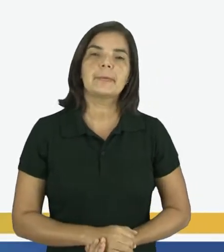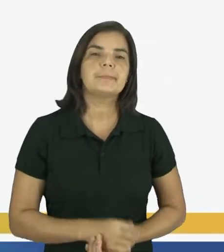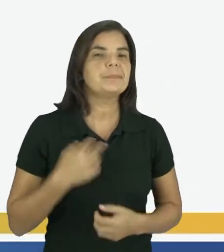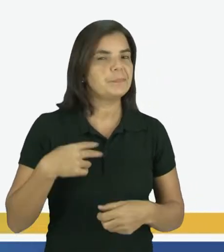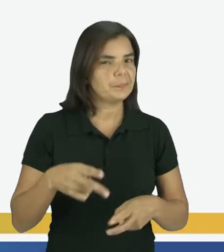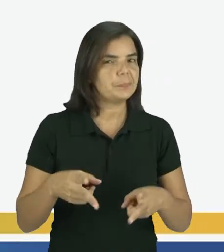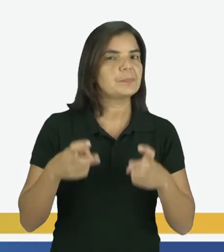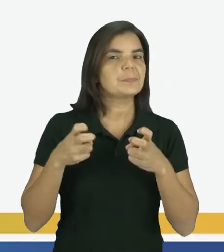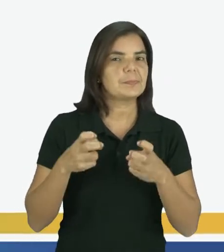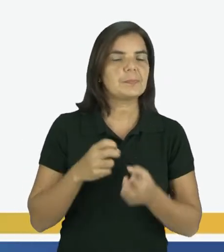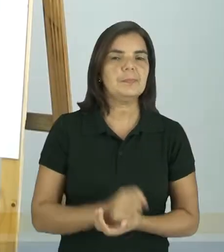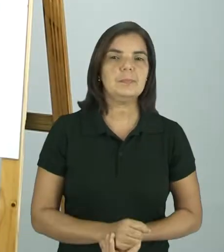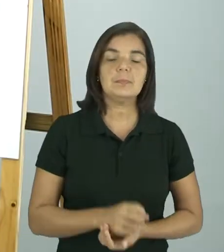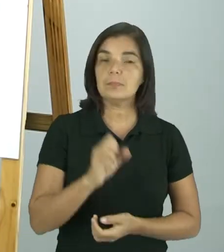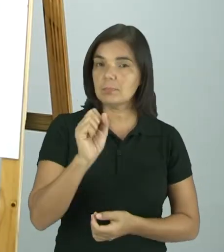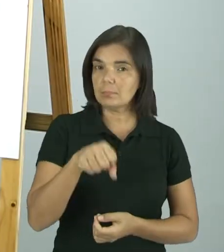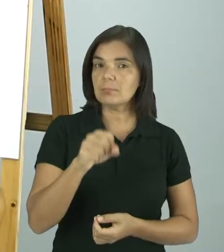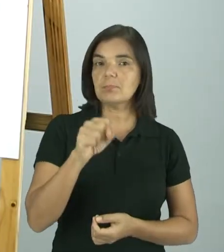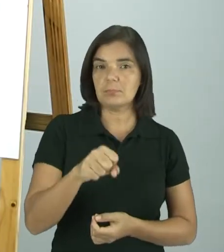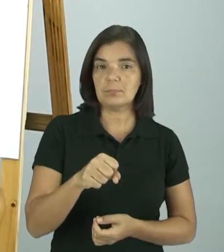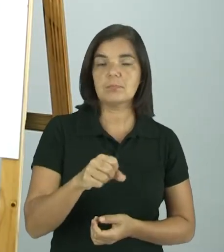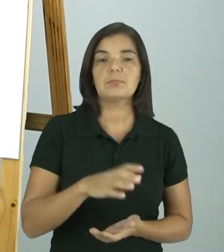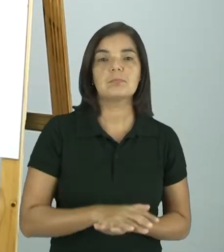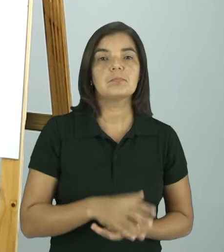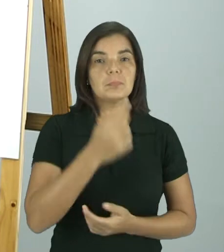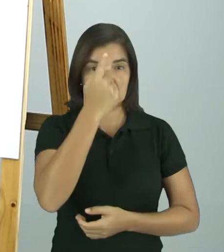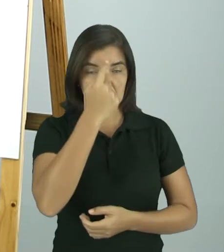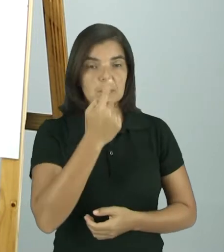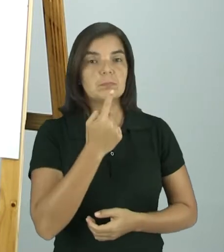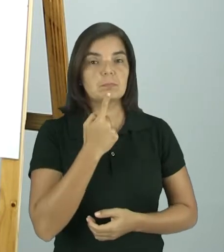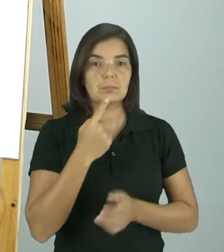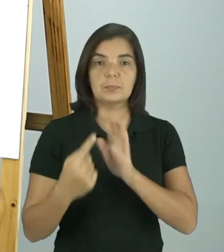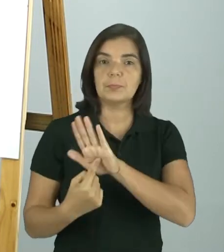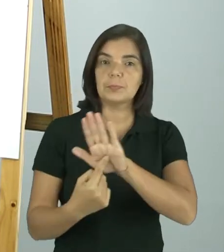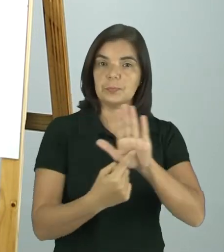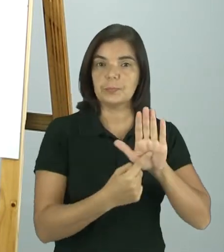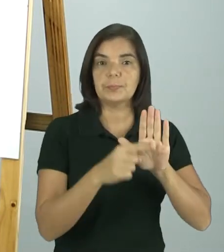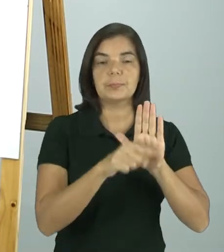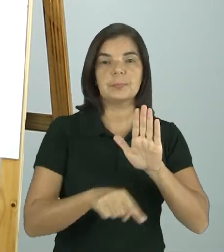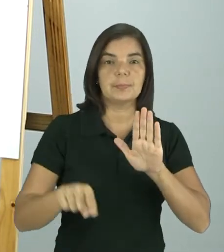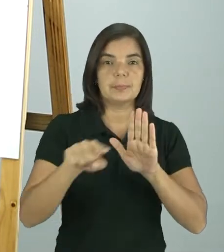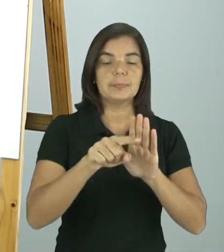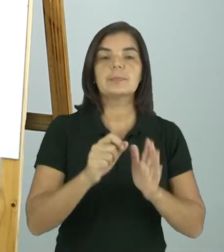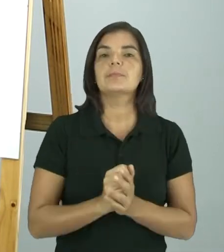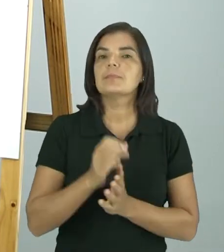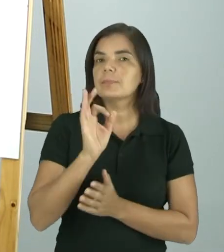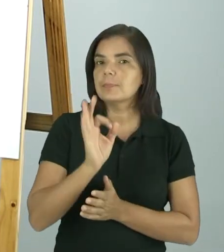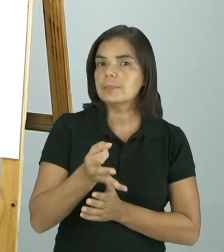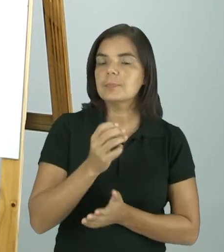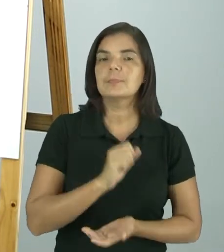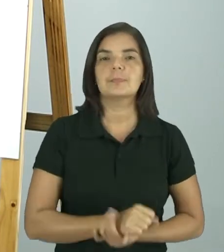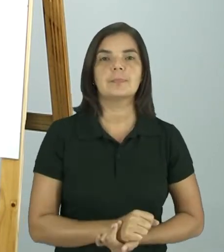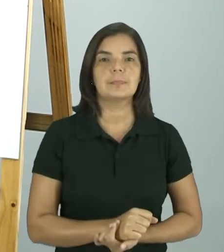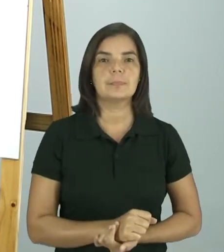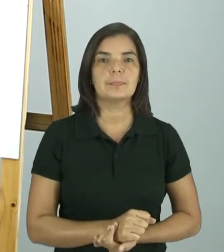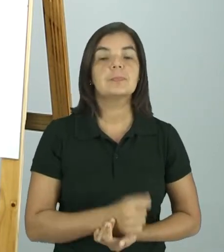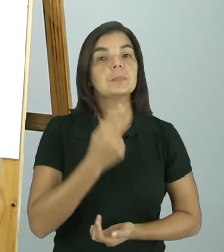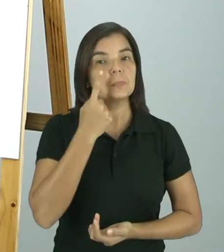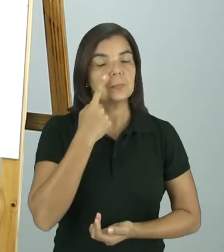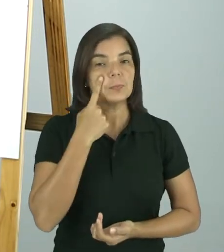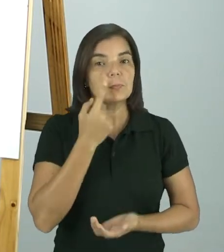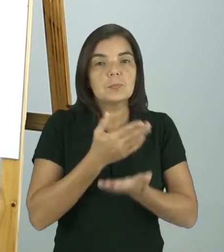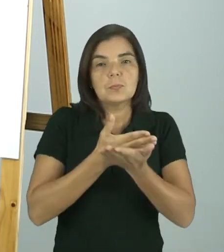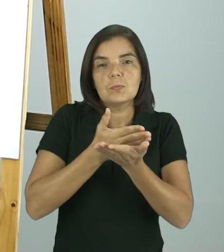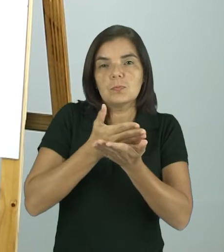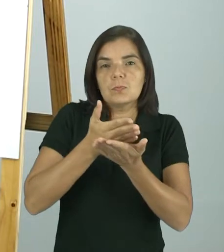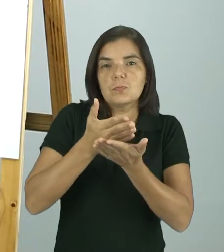Perceberam? Sim, não é mesmo? Através da imagem que eu acabei de mostrar a vocês, certo? Nós vimos que no